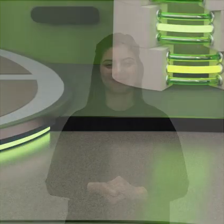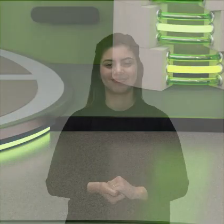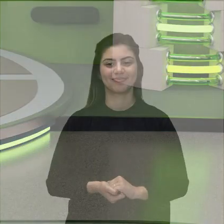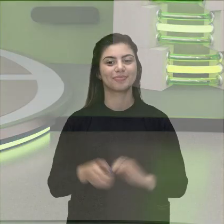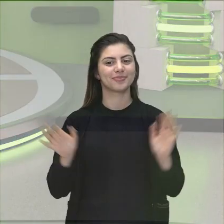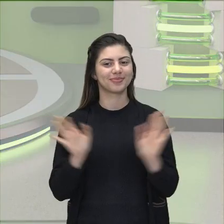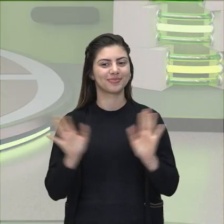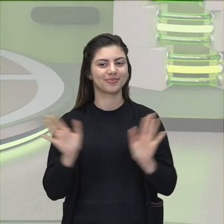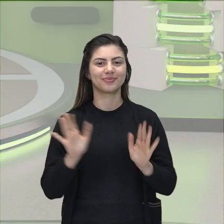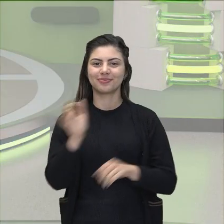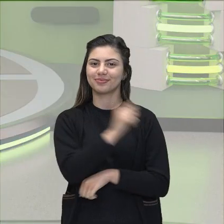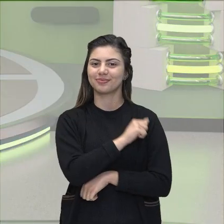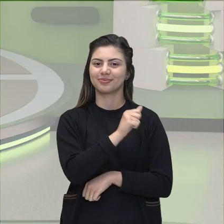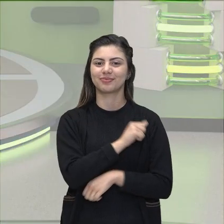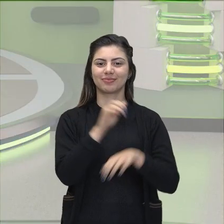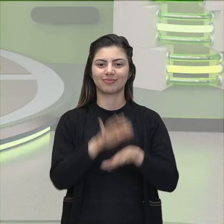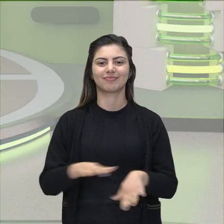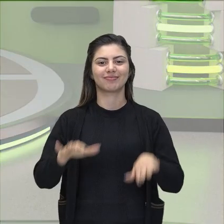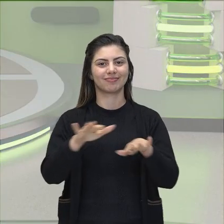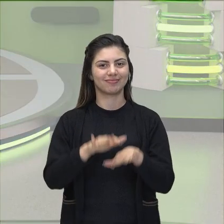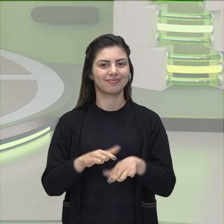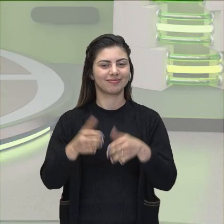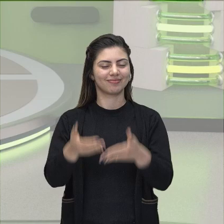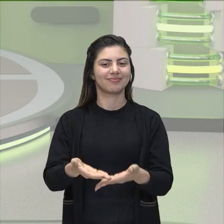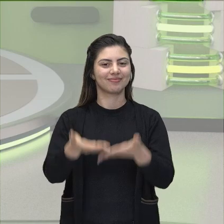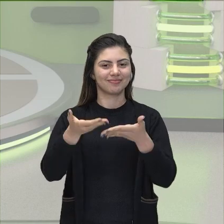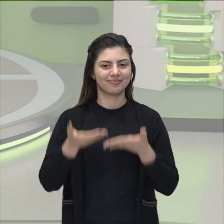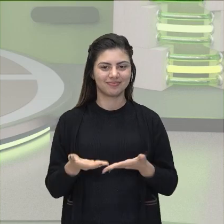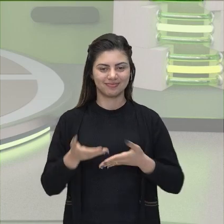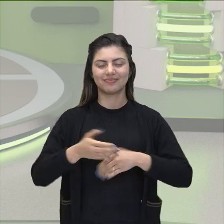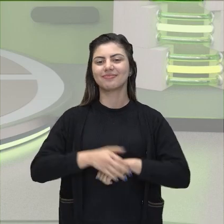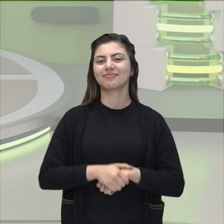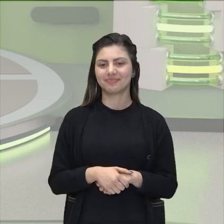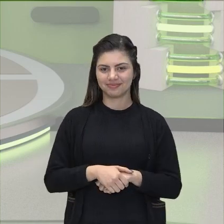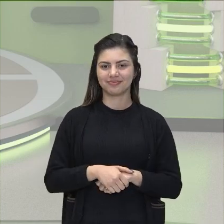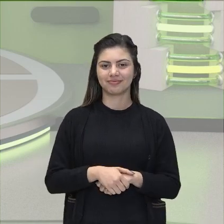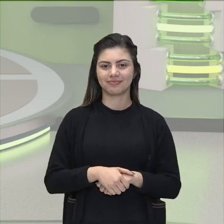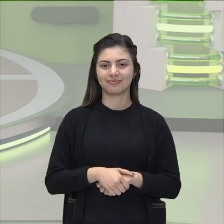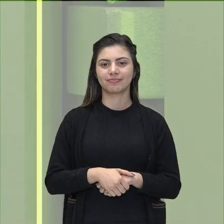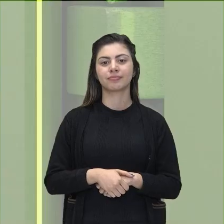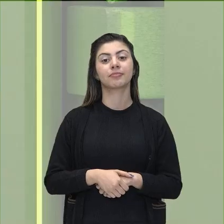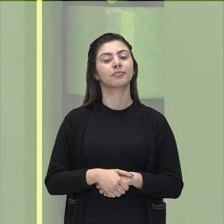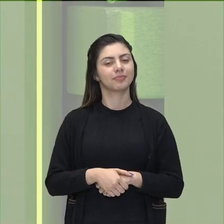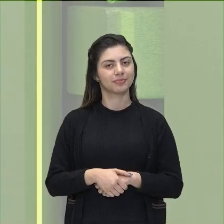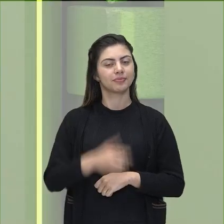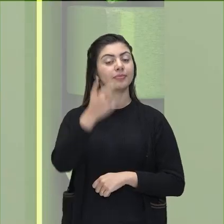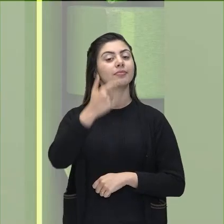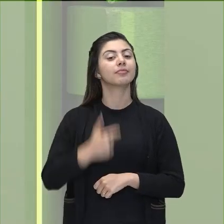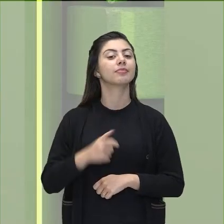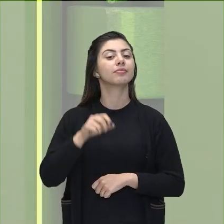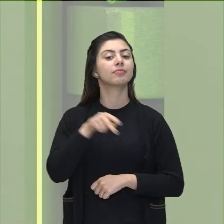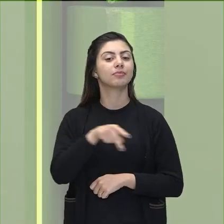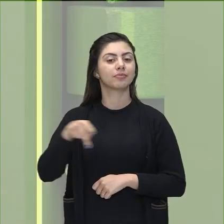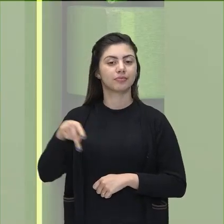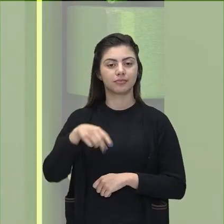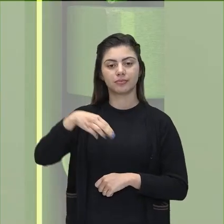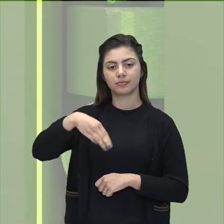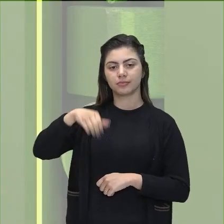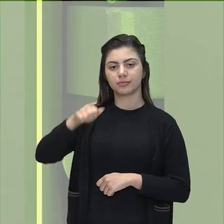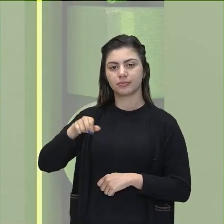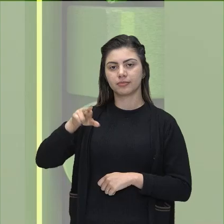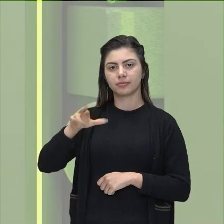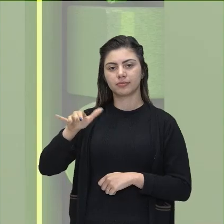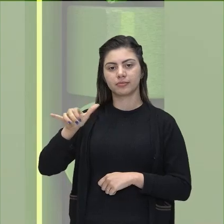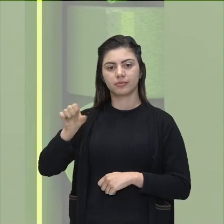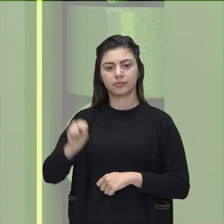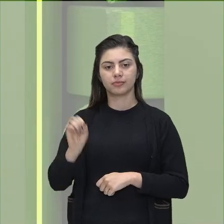Olá, queridos alunos e queridas alunas! Sejam todos muito bem-vindos! Eu sou o professor Marcos Kelvin,